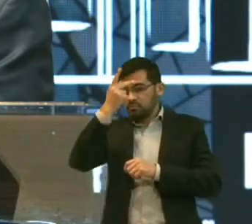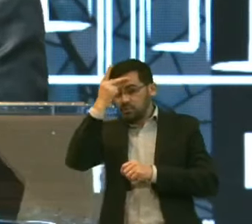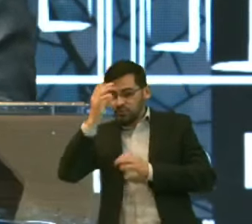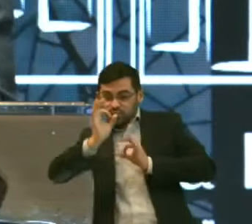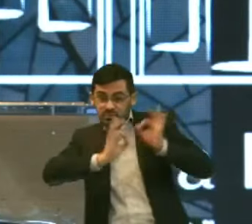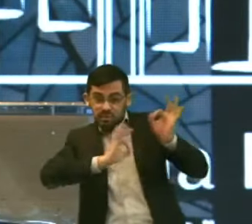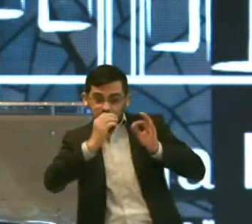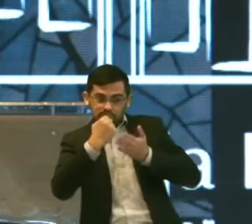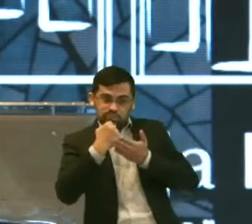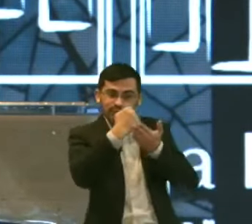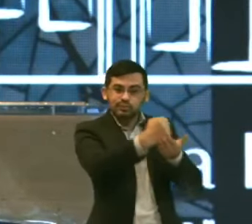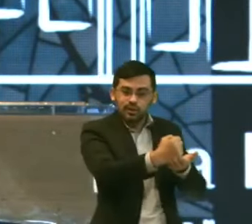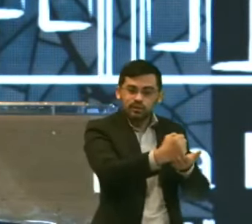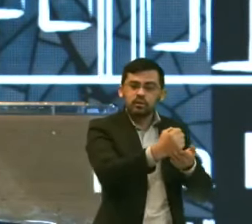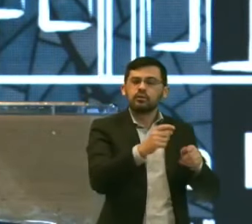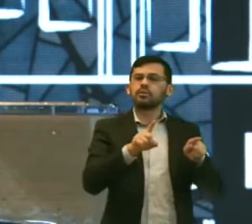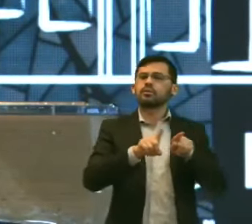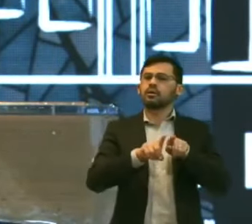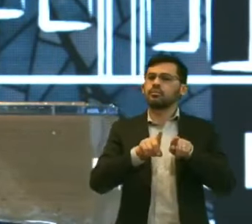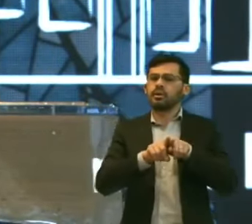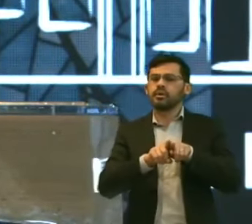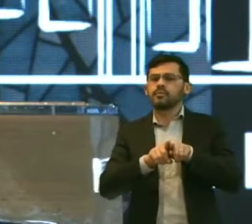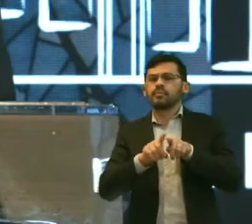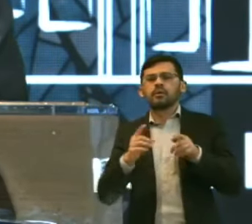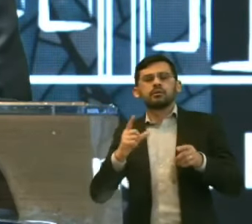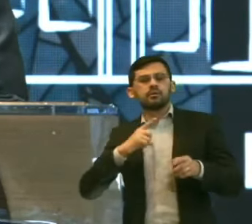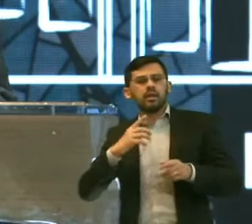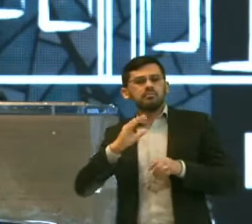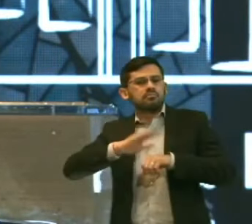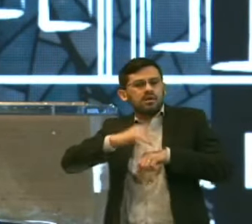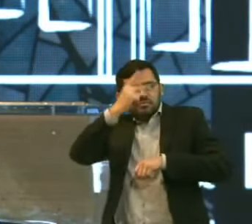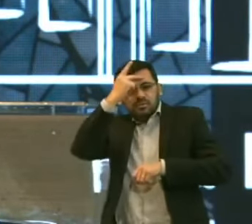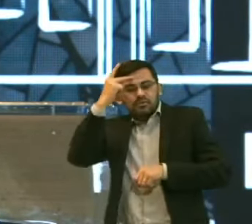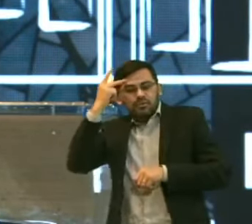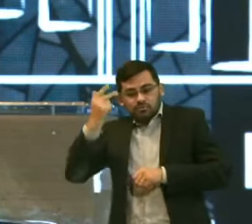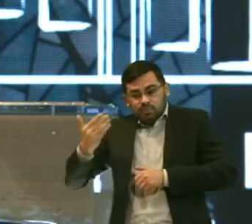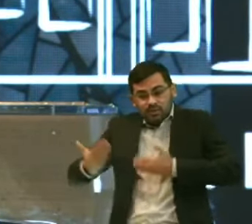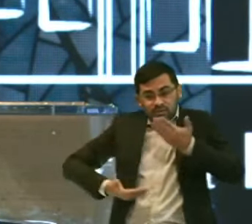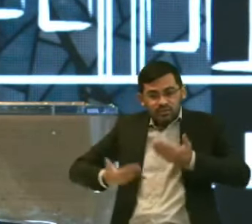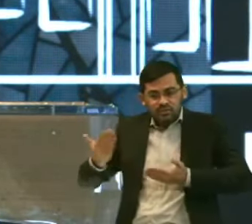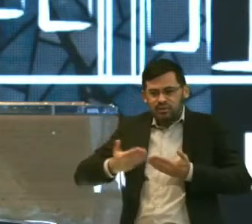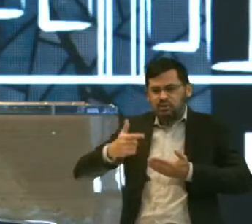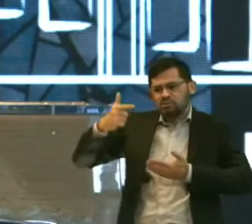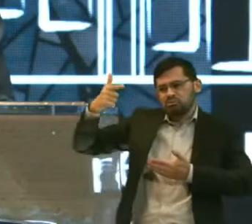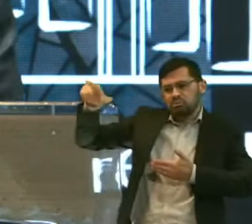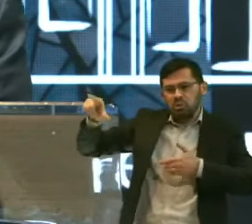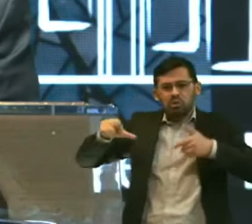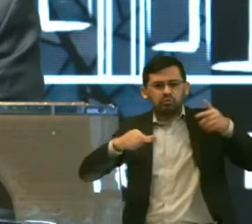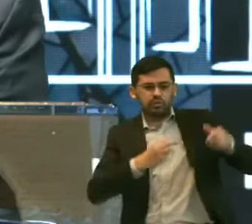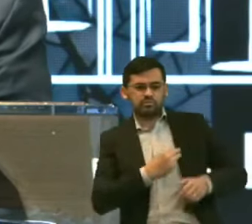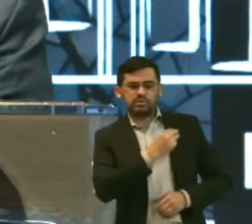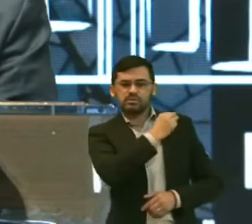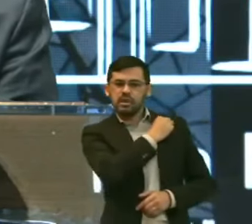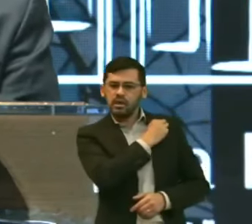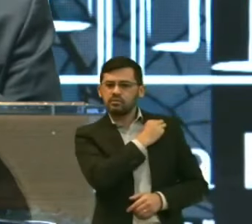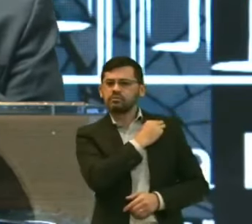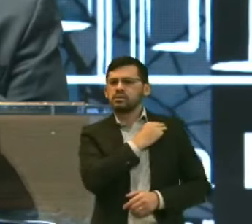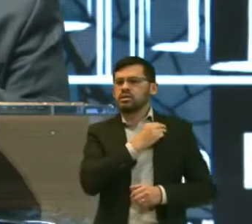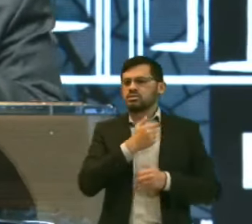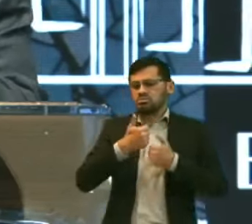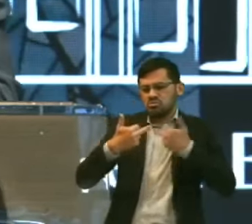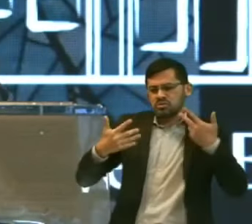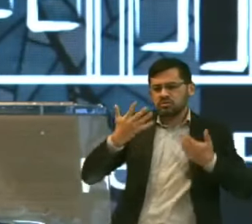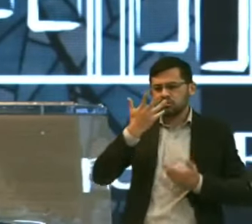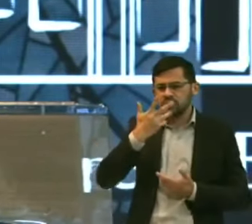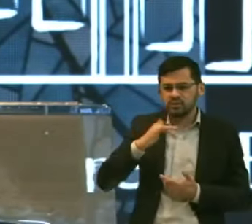ainda maior de pessoas Se dispuseram pra servir E aí então em várias áreas Na ação social Com